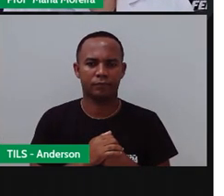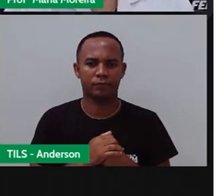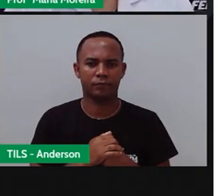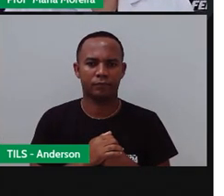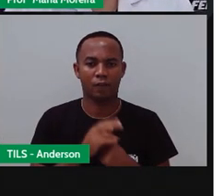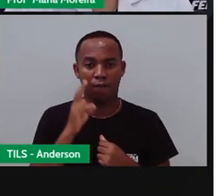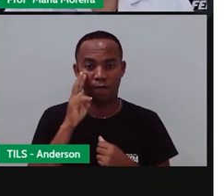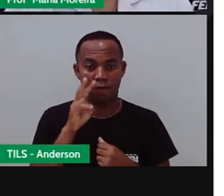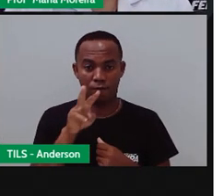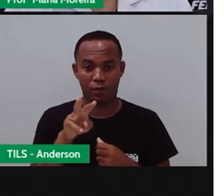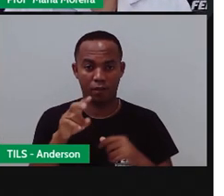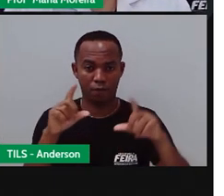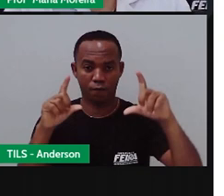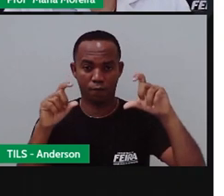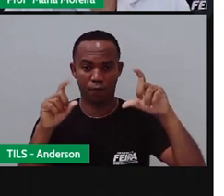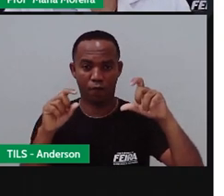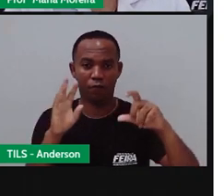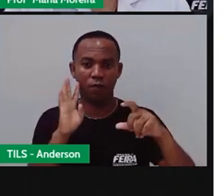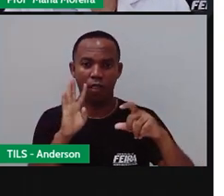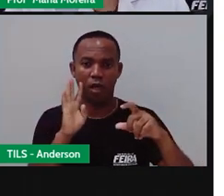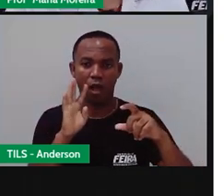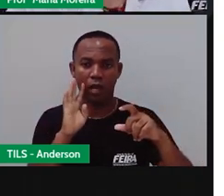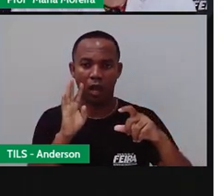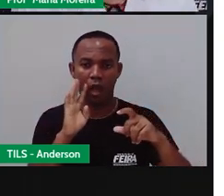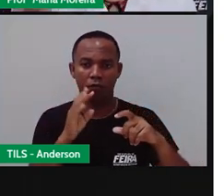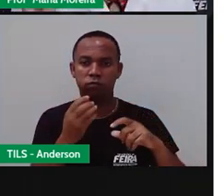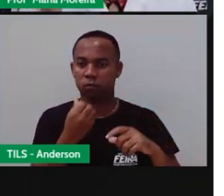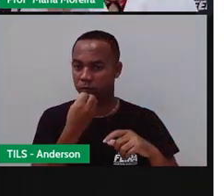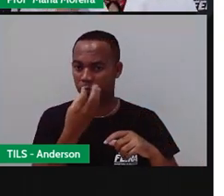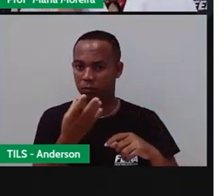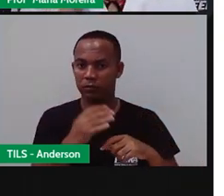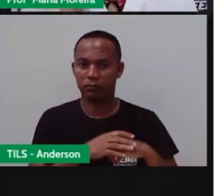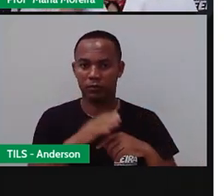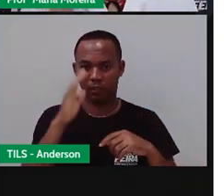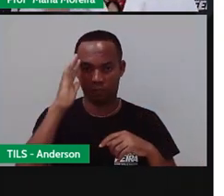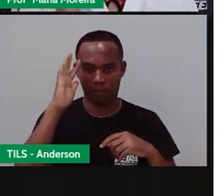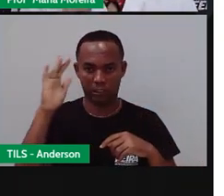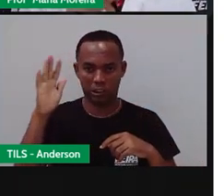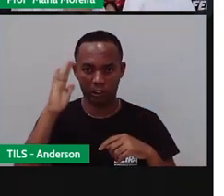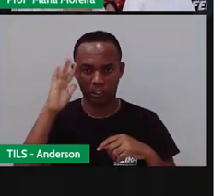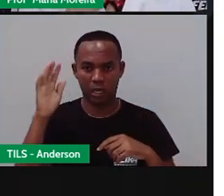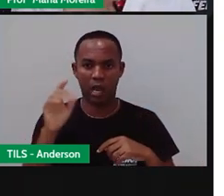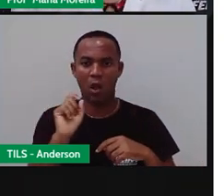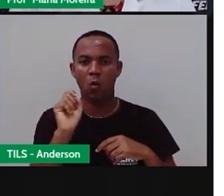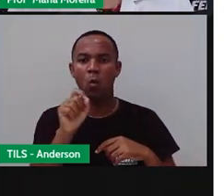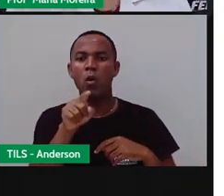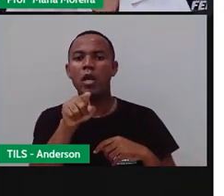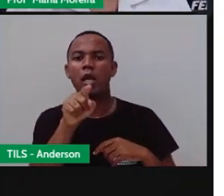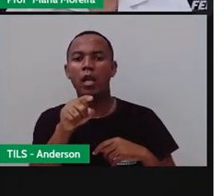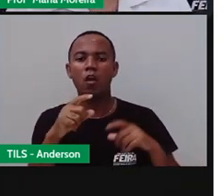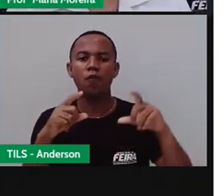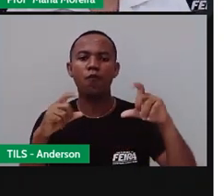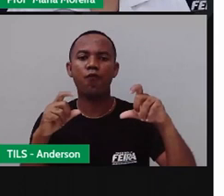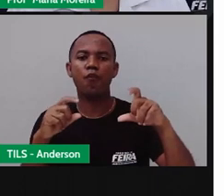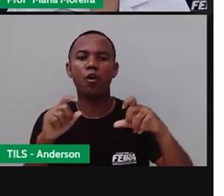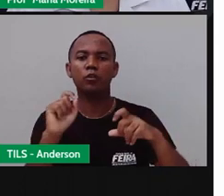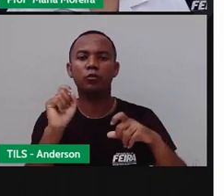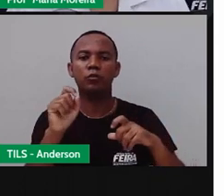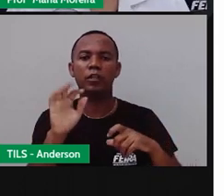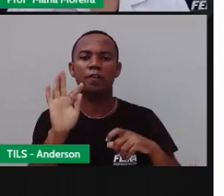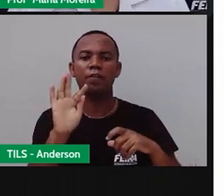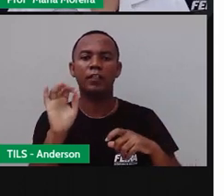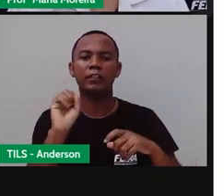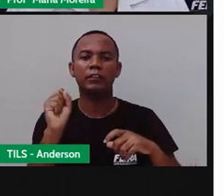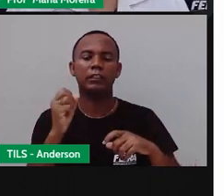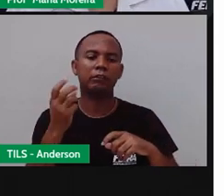Olha que foto bacana sobre Feira de Santana. Então, assim, vamos imaginar. Isso aqui, essa foto, era Feira de Santana